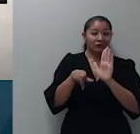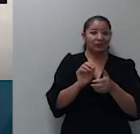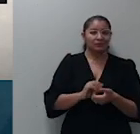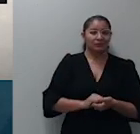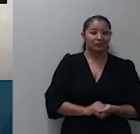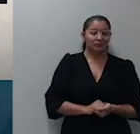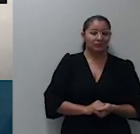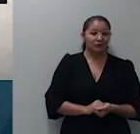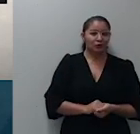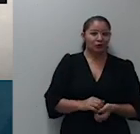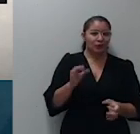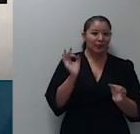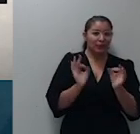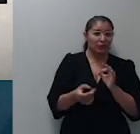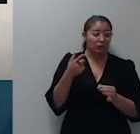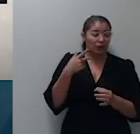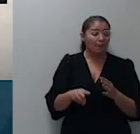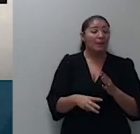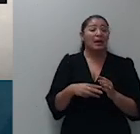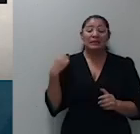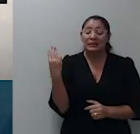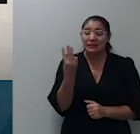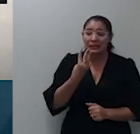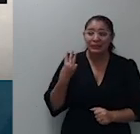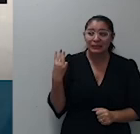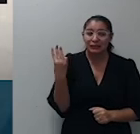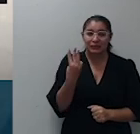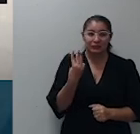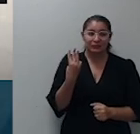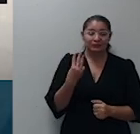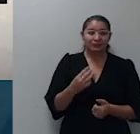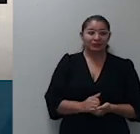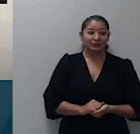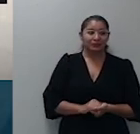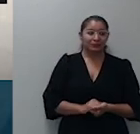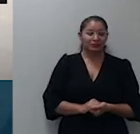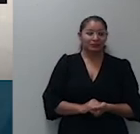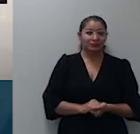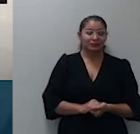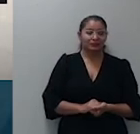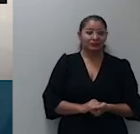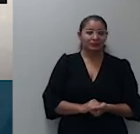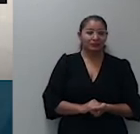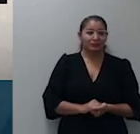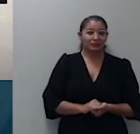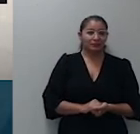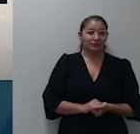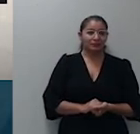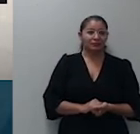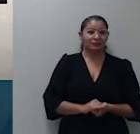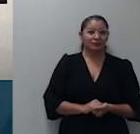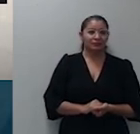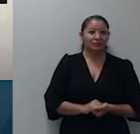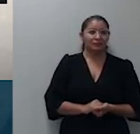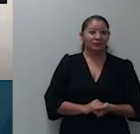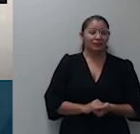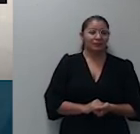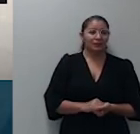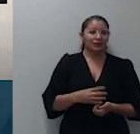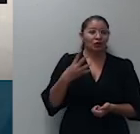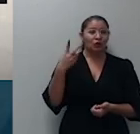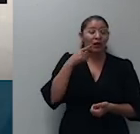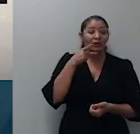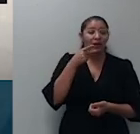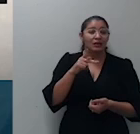terceiros devedores solidários serem obstadas eu na quarta aula do material que encaminhei a vossa excelência eu faço